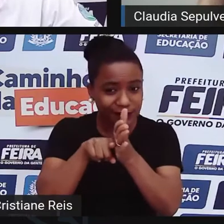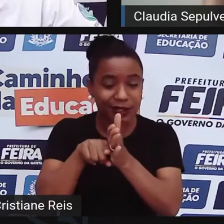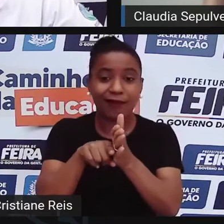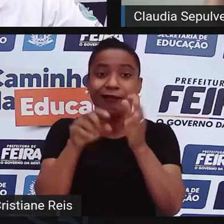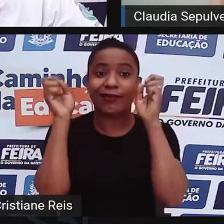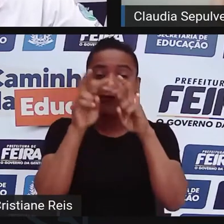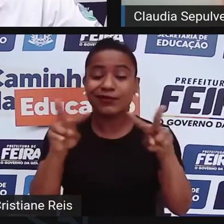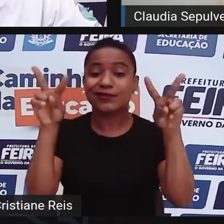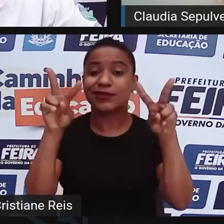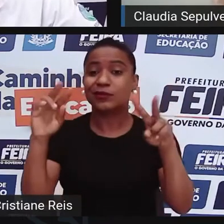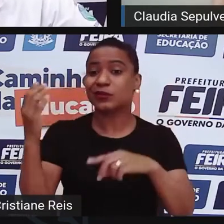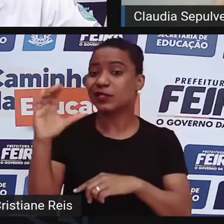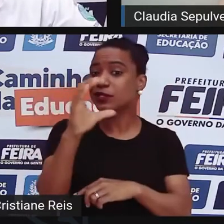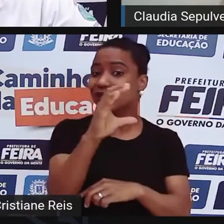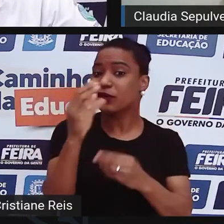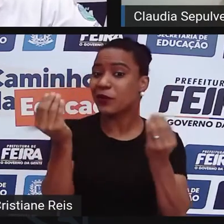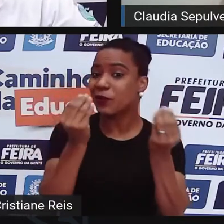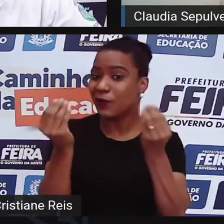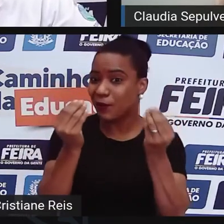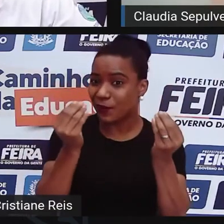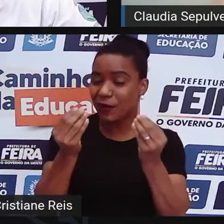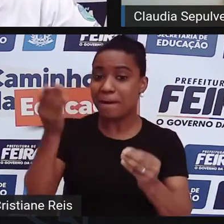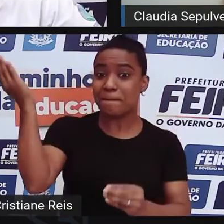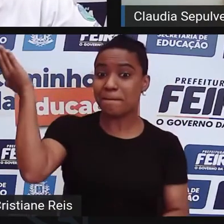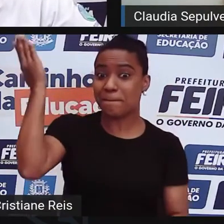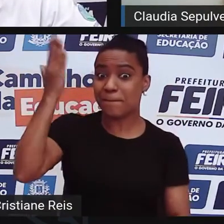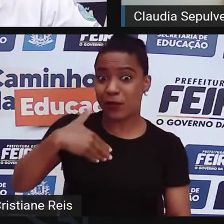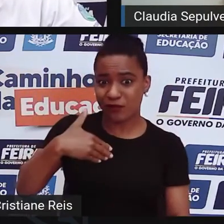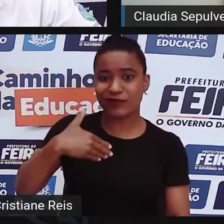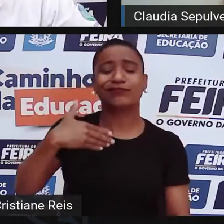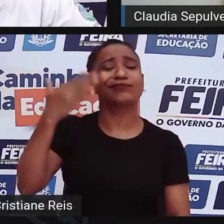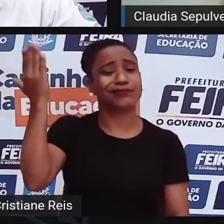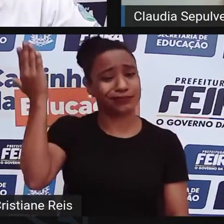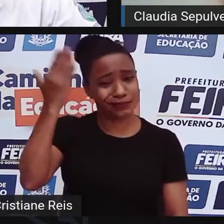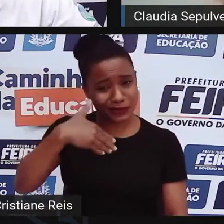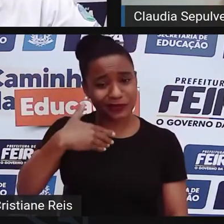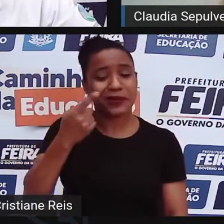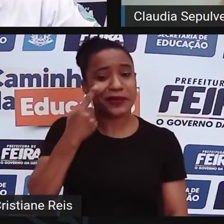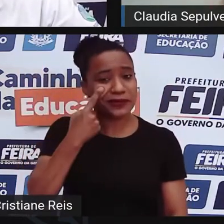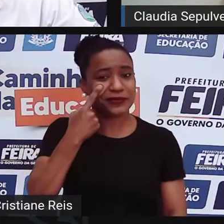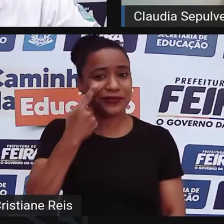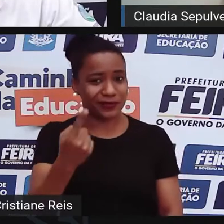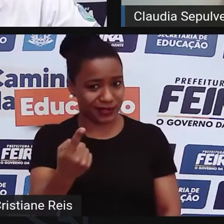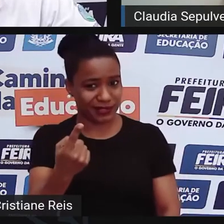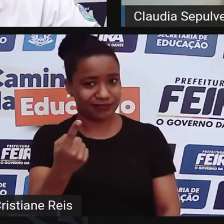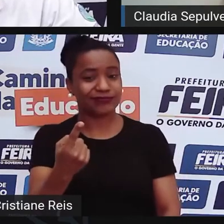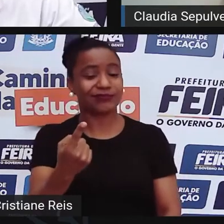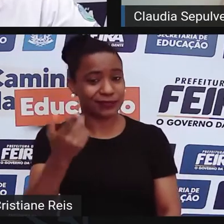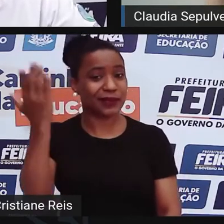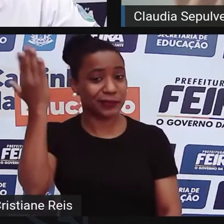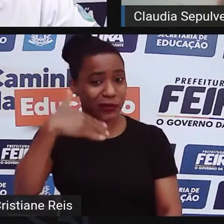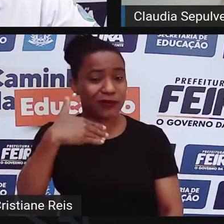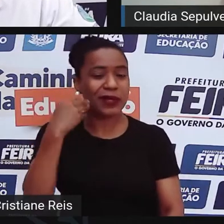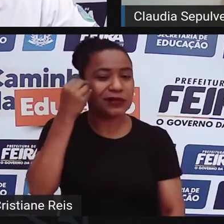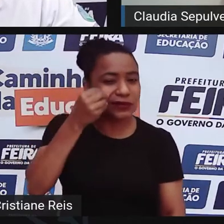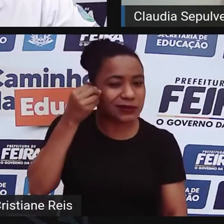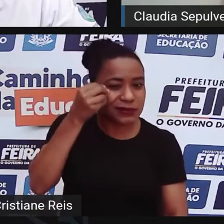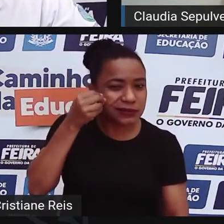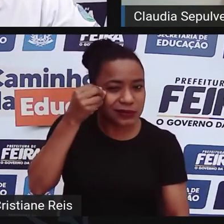comprovado, inclusive se usa muito esse termo, né? Comprovado por, digamos, dados experimentais ou dados